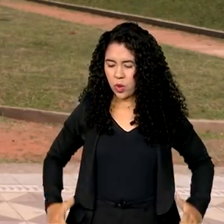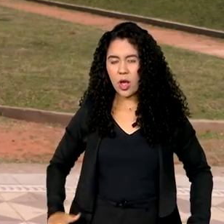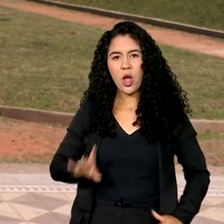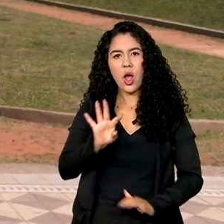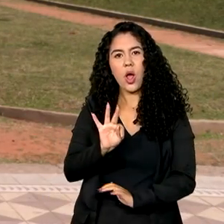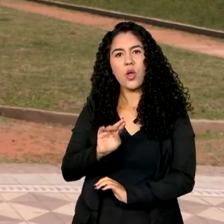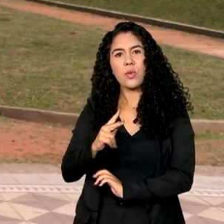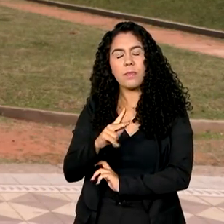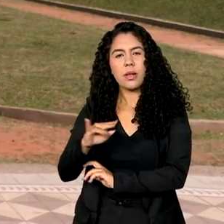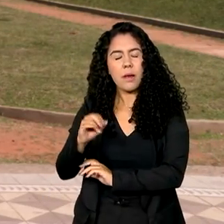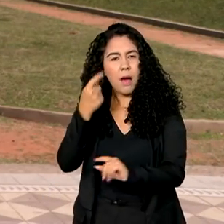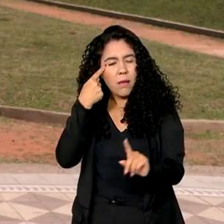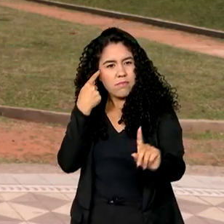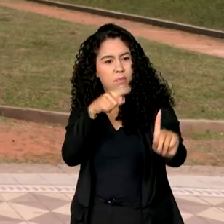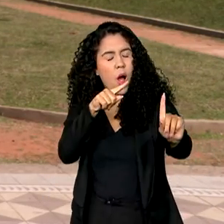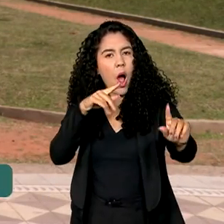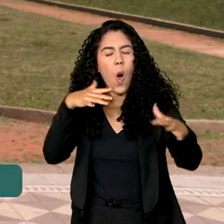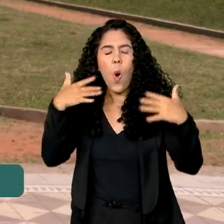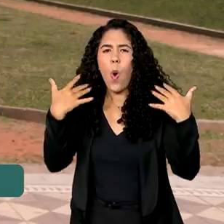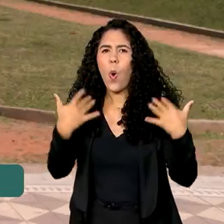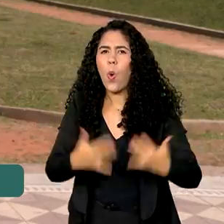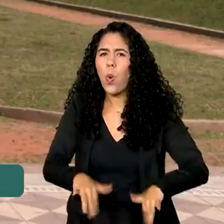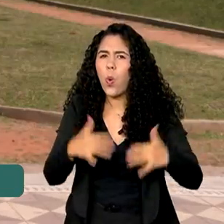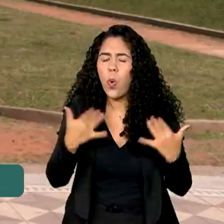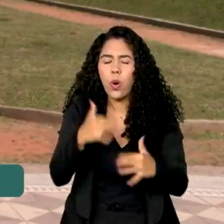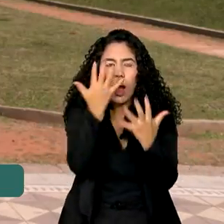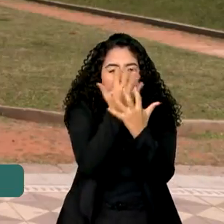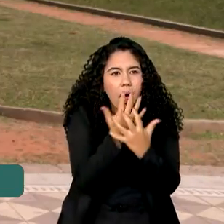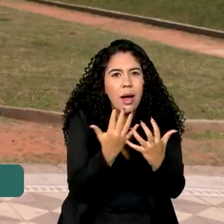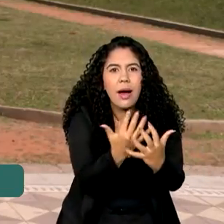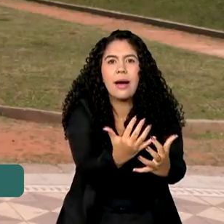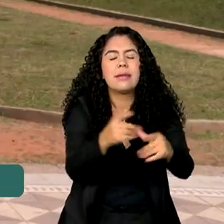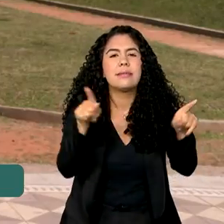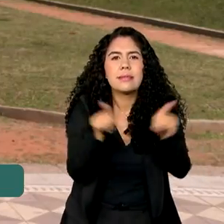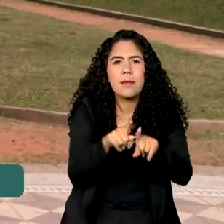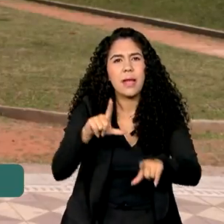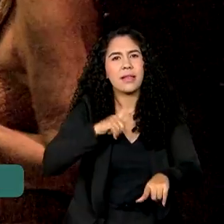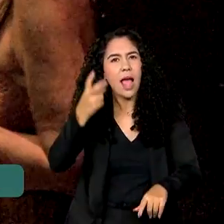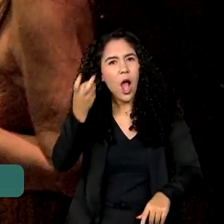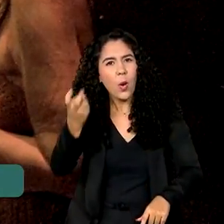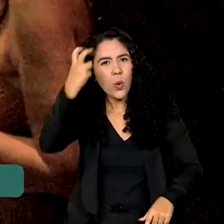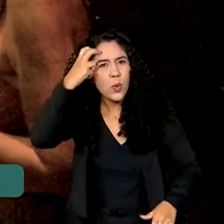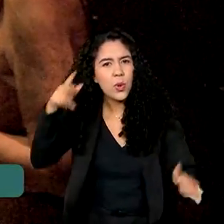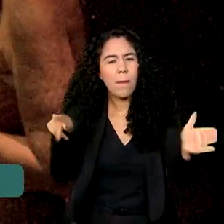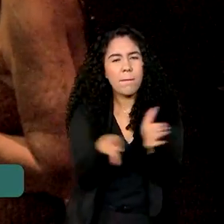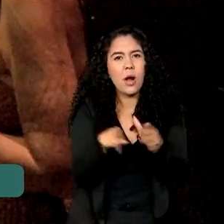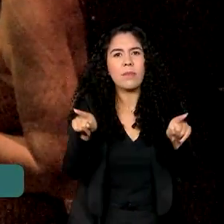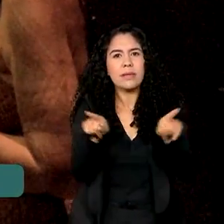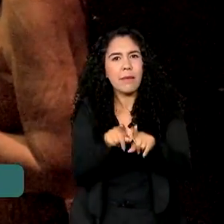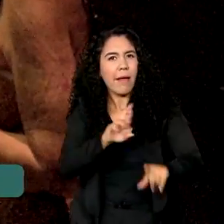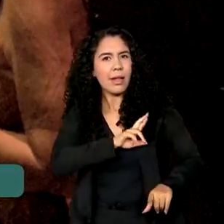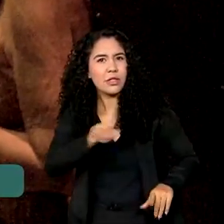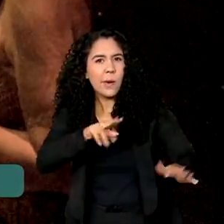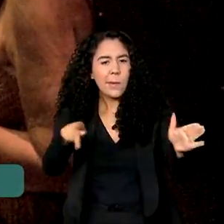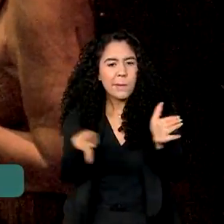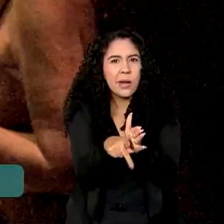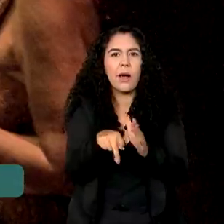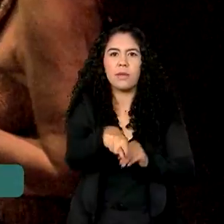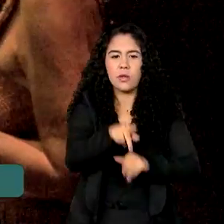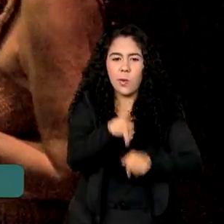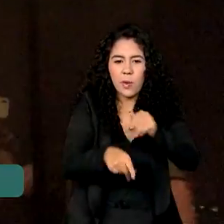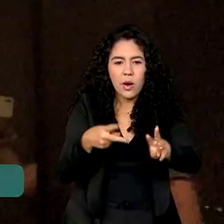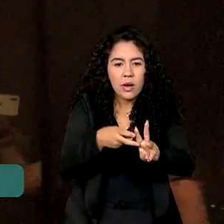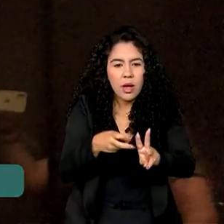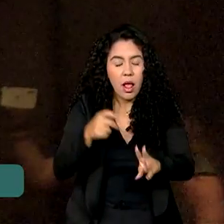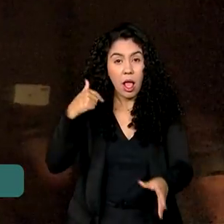sua beleza, sua importância cultural e, sabíamos, religiosa também para o povo Tupinambá. E naquele momento, naquela minha visita